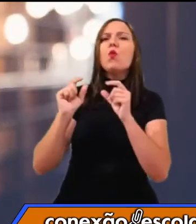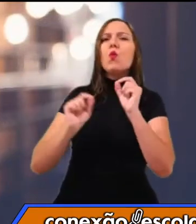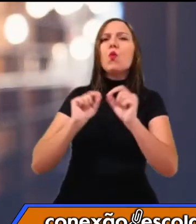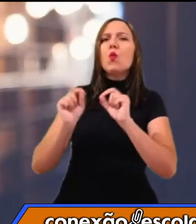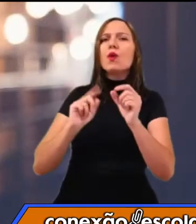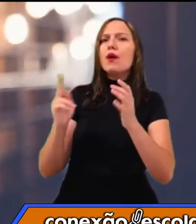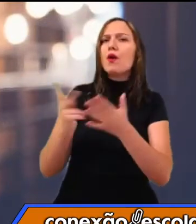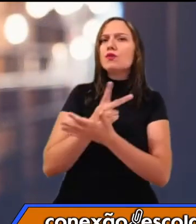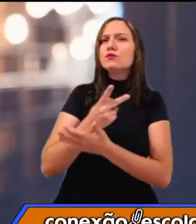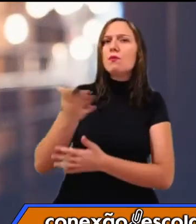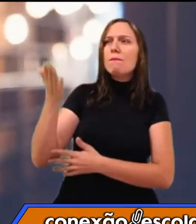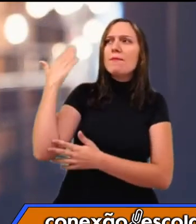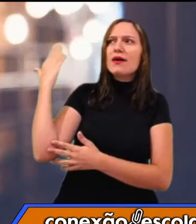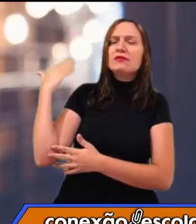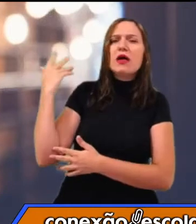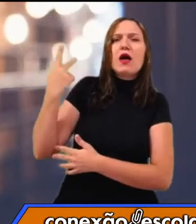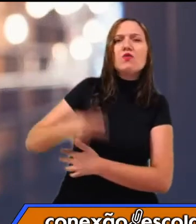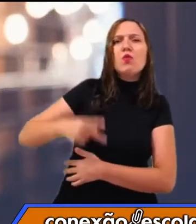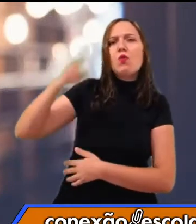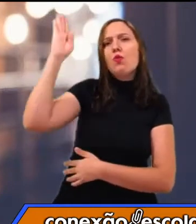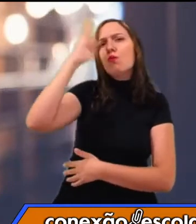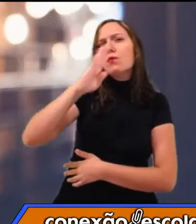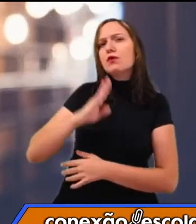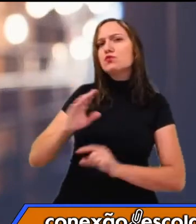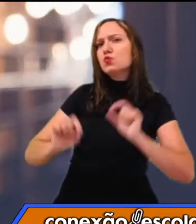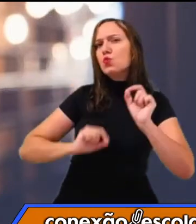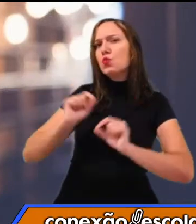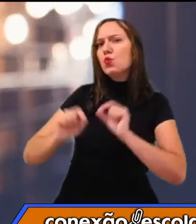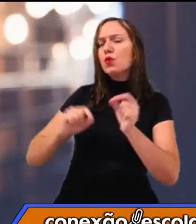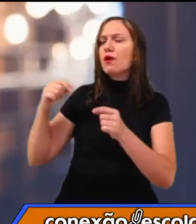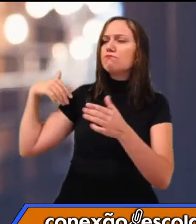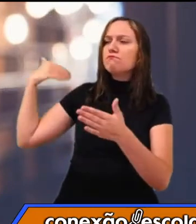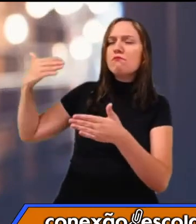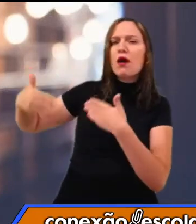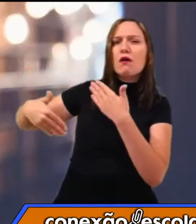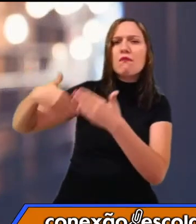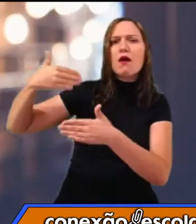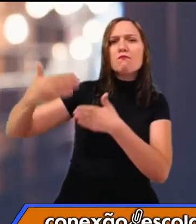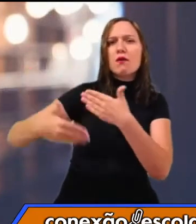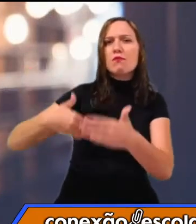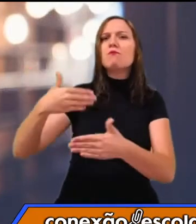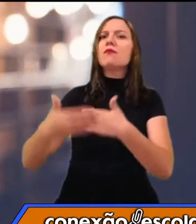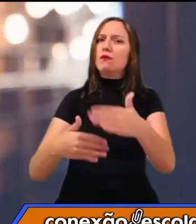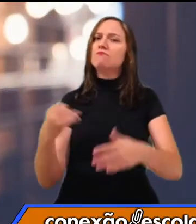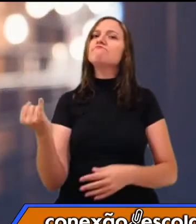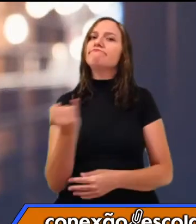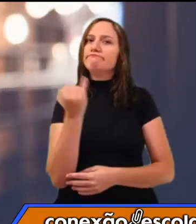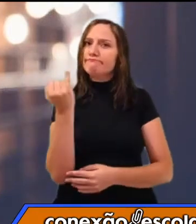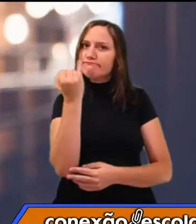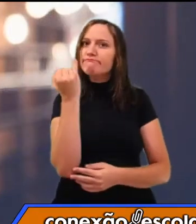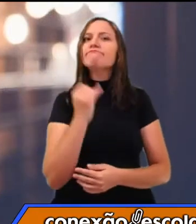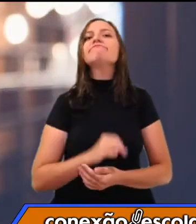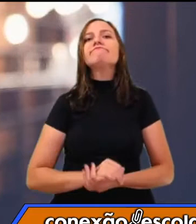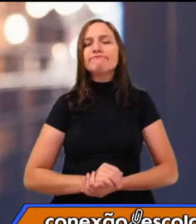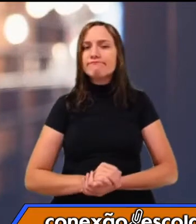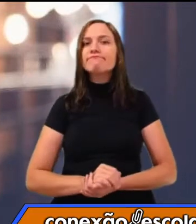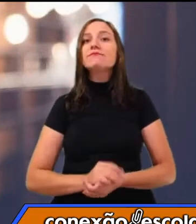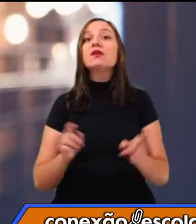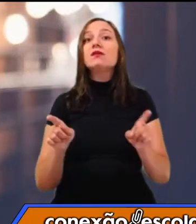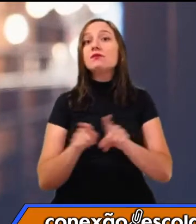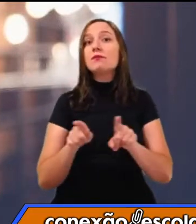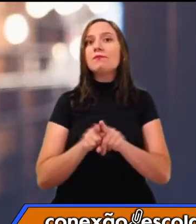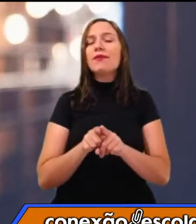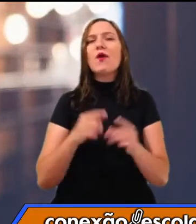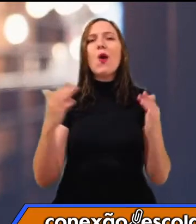grupo, né? Do grupo de pessoas que a gente chama de brasileiros, né? E assim como o álbum de